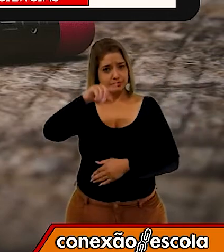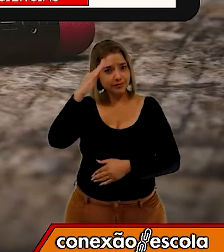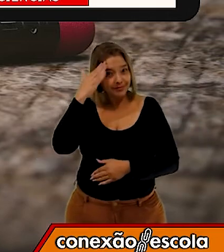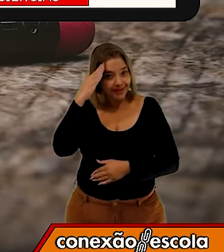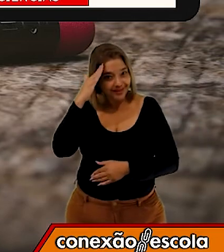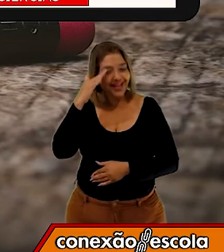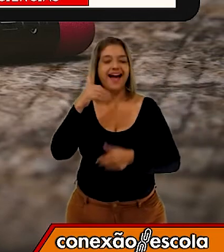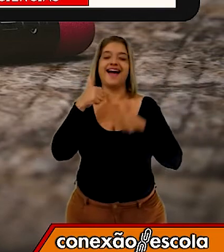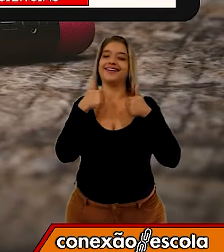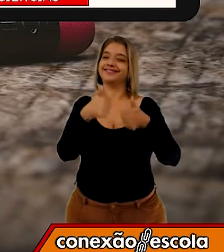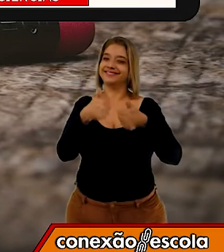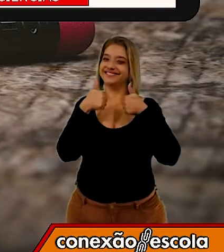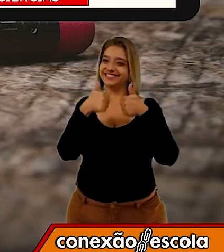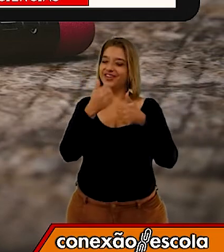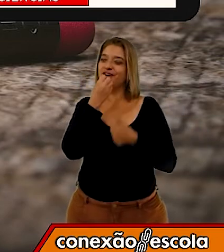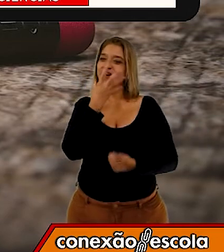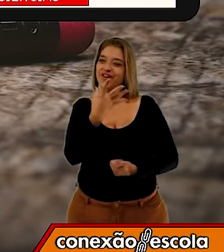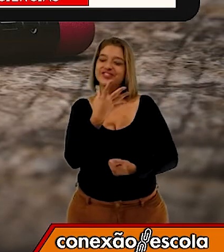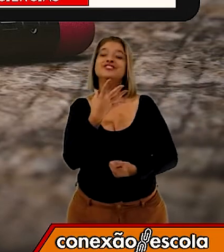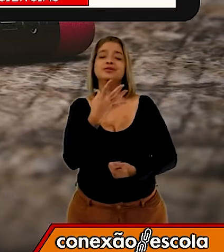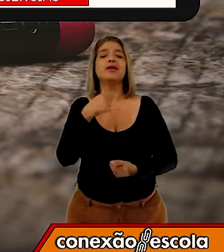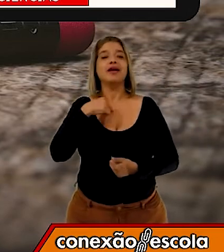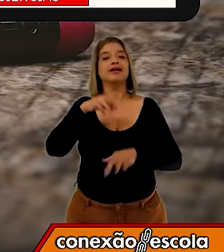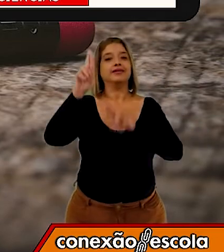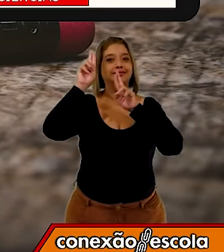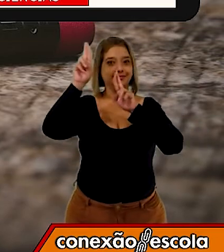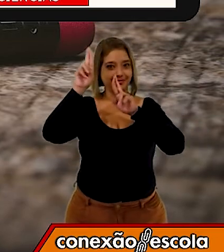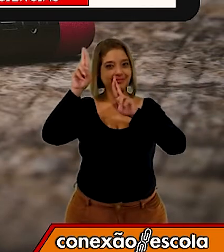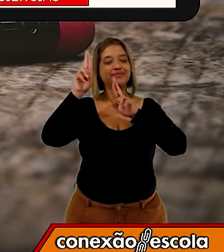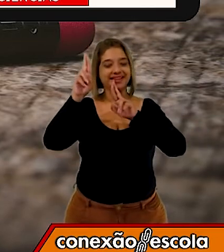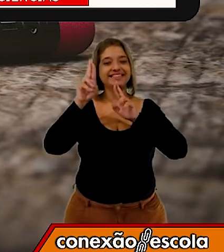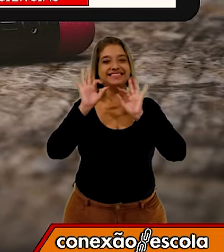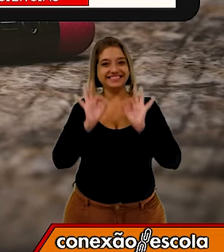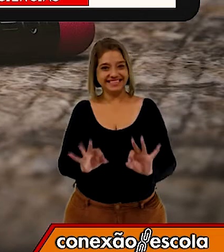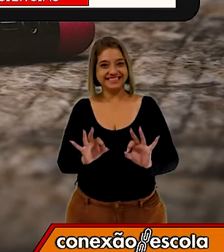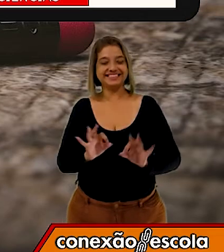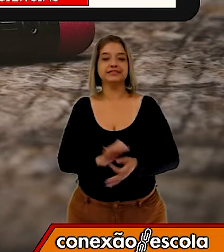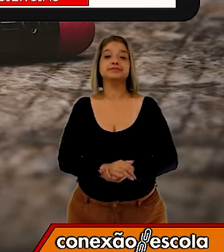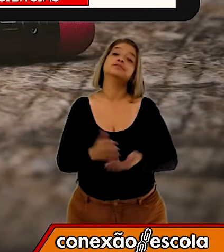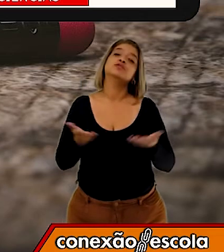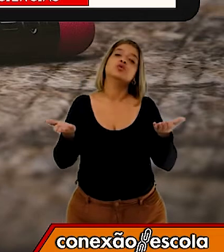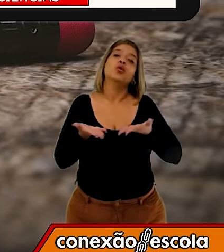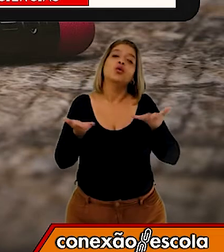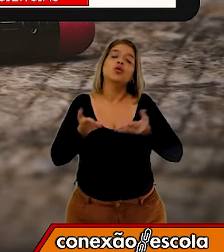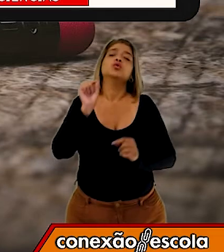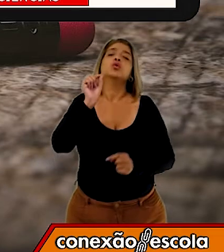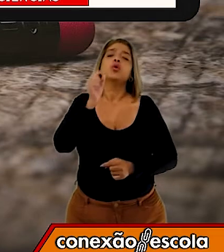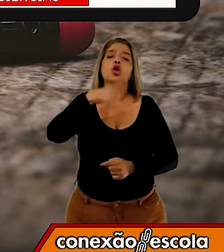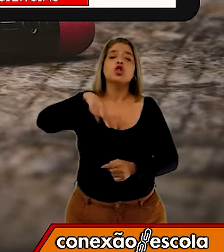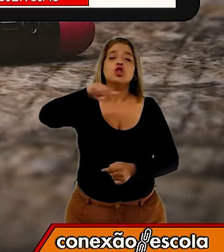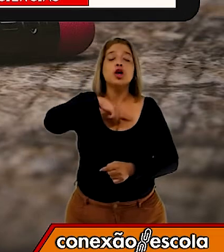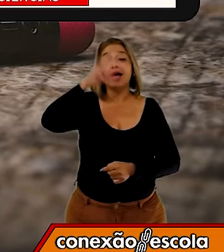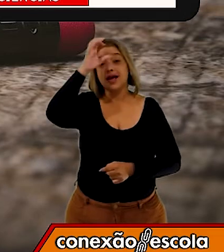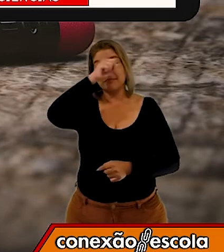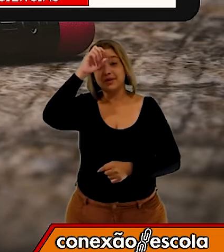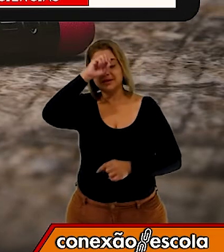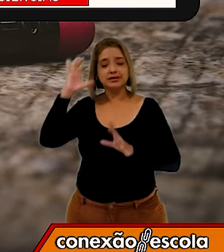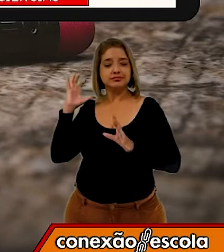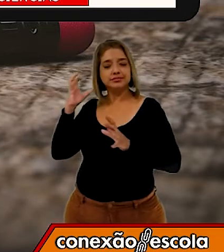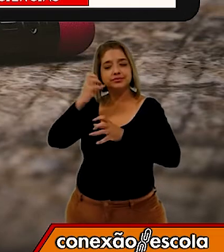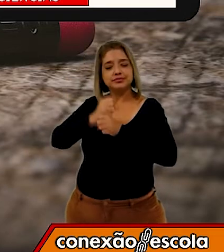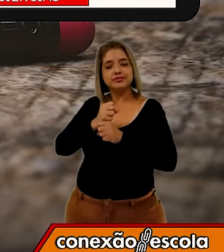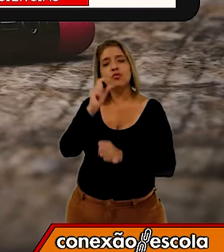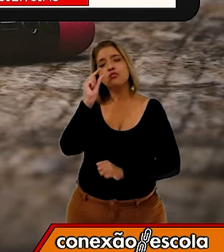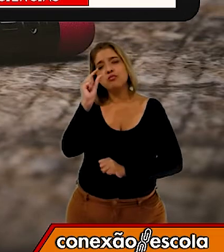Ah, bacana! Eu espero mesmo que sim. Afinal, hoje, vimos um pouquinho sobre